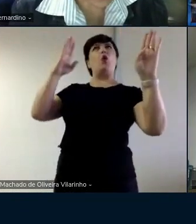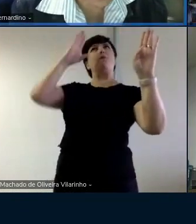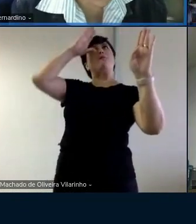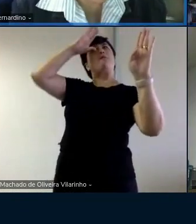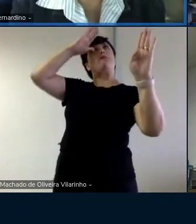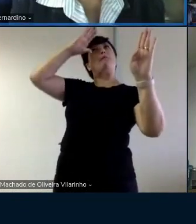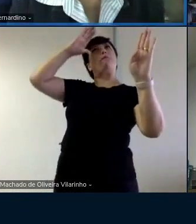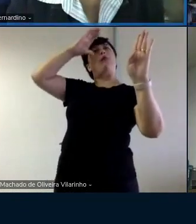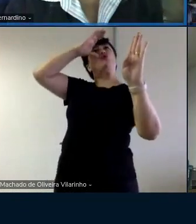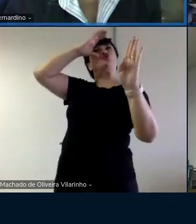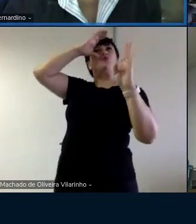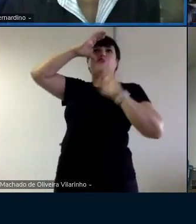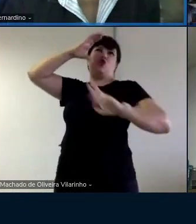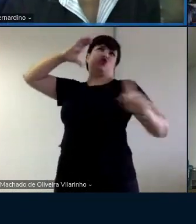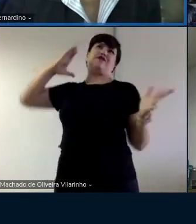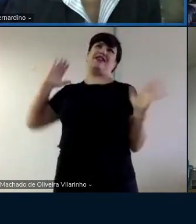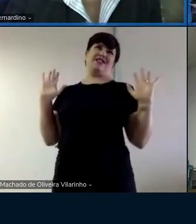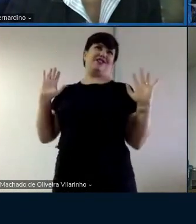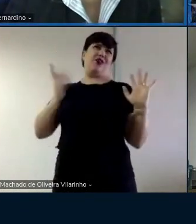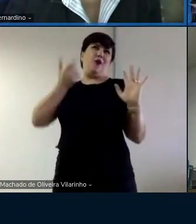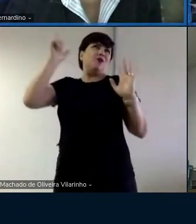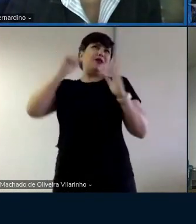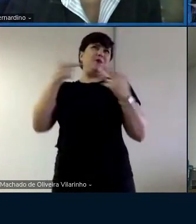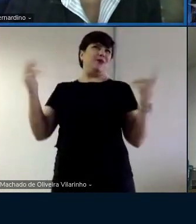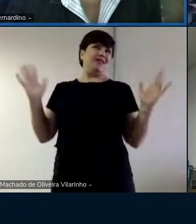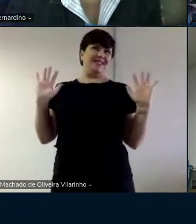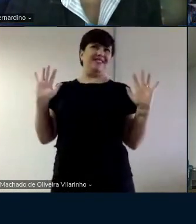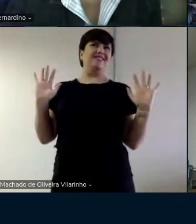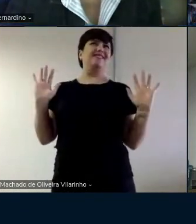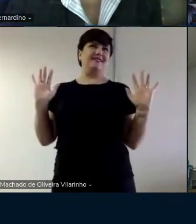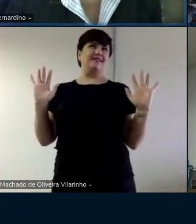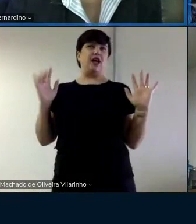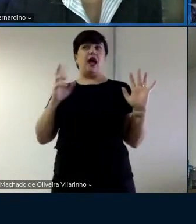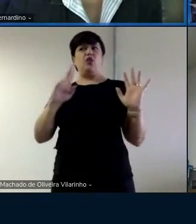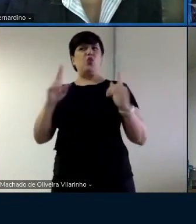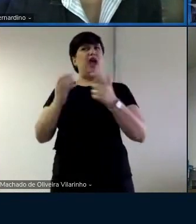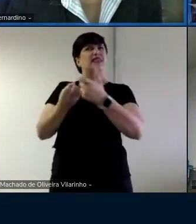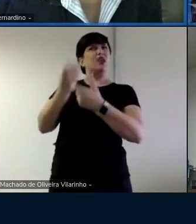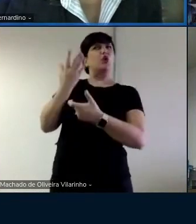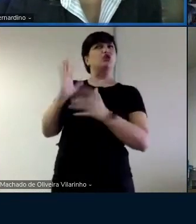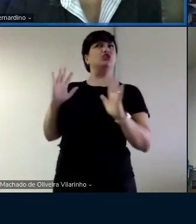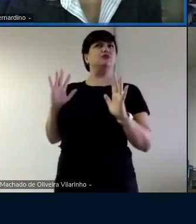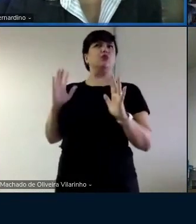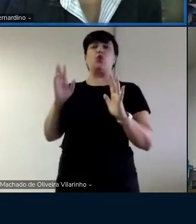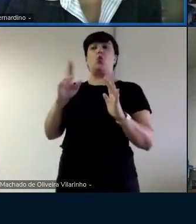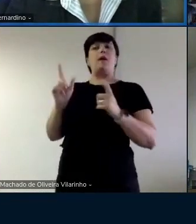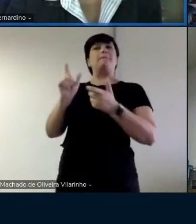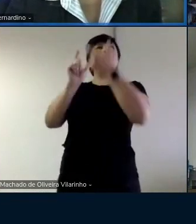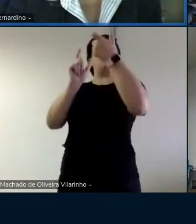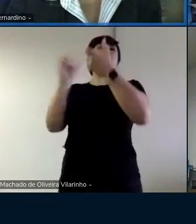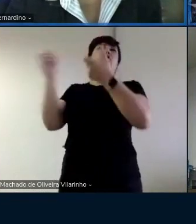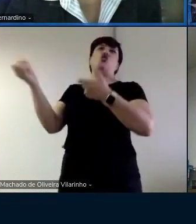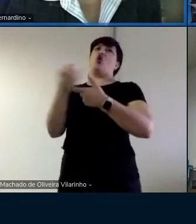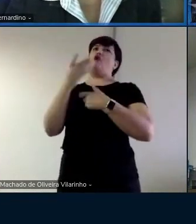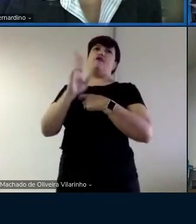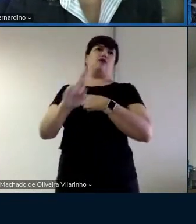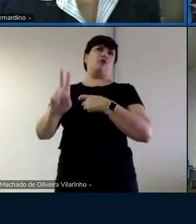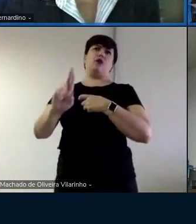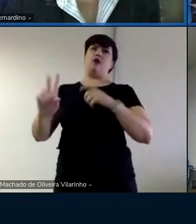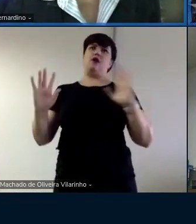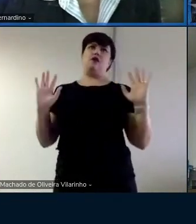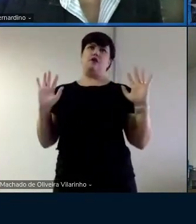Mas aí não seria um neologismo. Aí não é uma palavra nova, entendeu a questão?